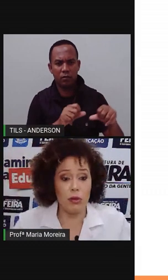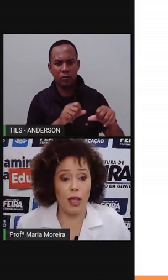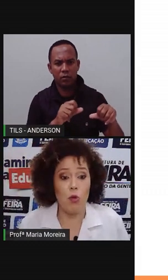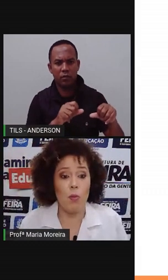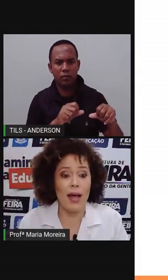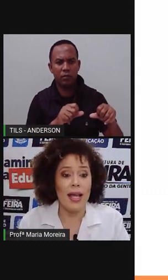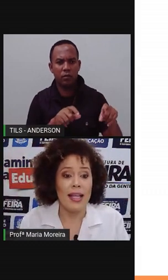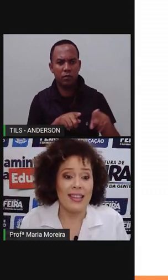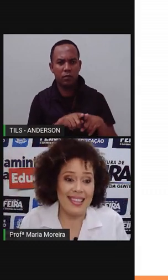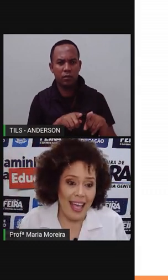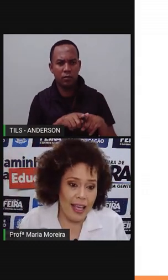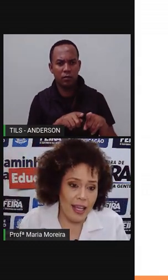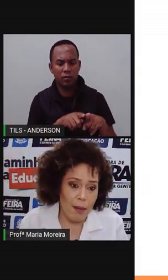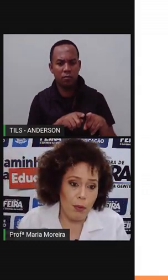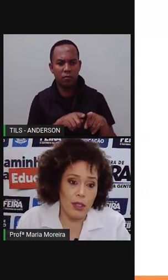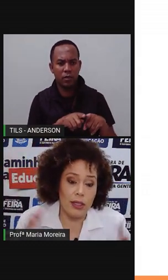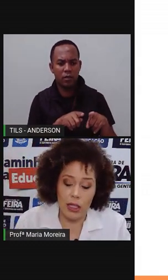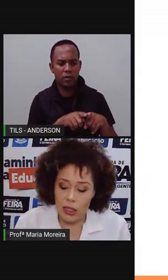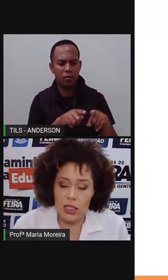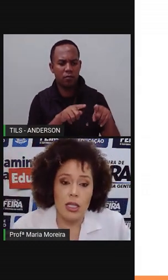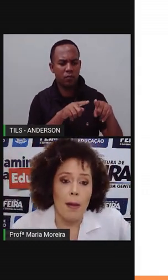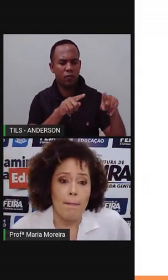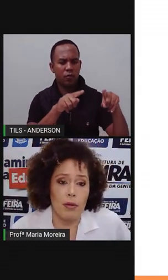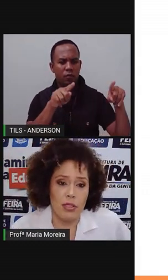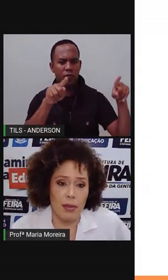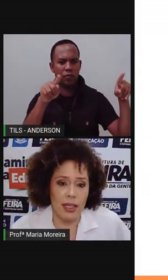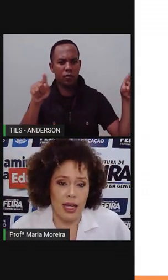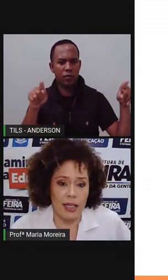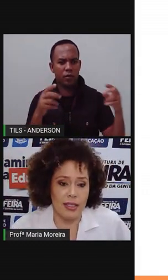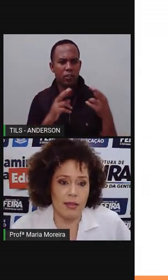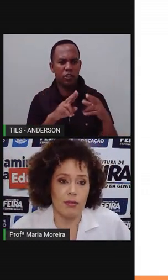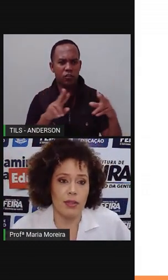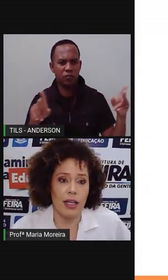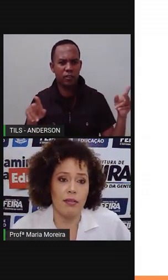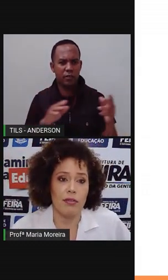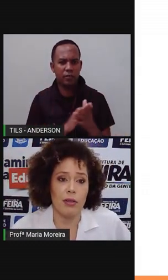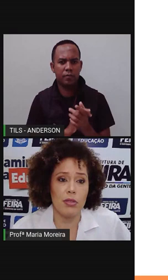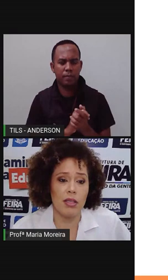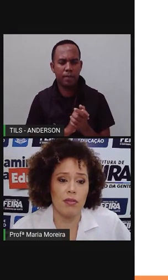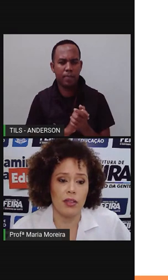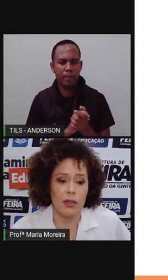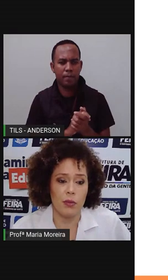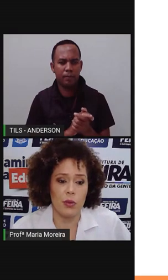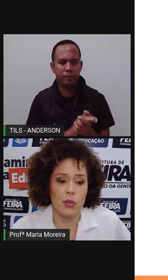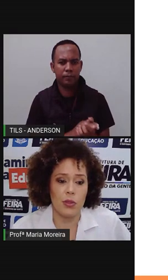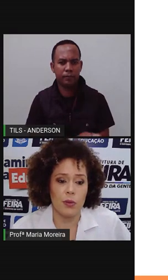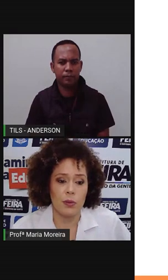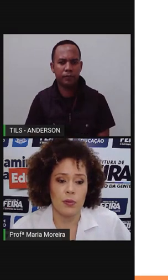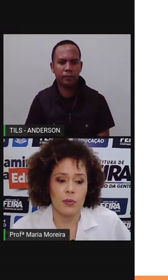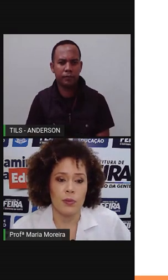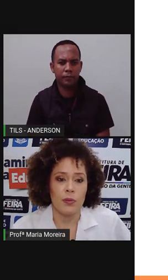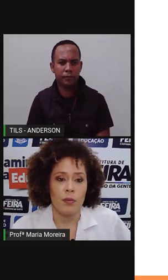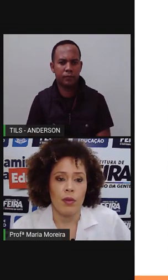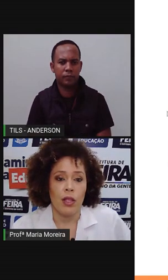formando o quê? Uma teia. Por ter tantas possibilidades. Possibilidades, né? Vamos que vamos.